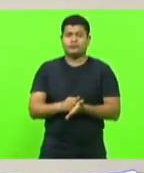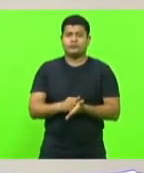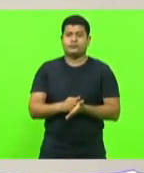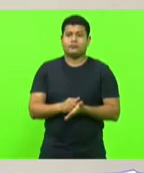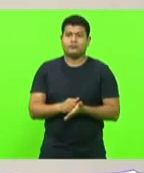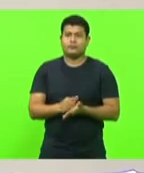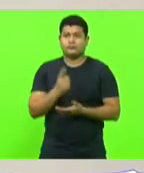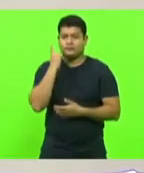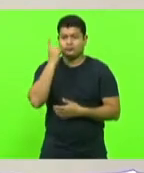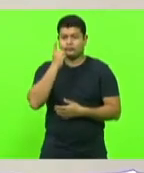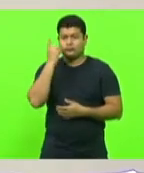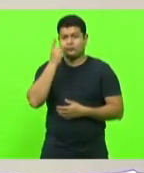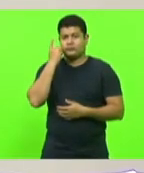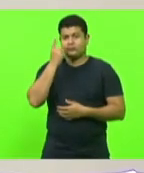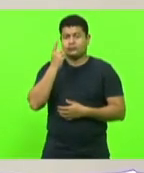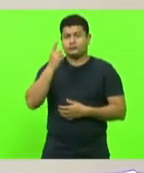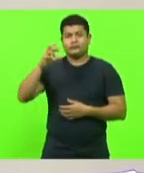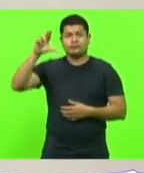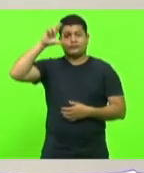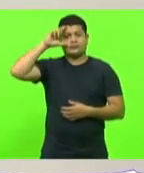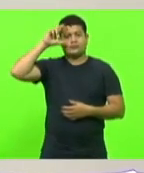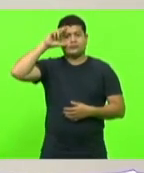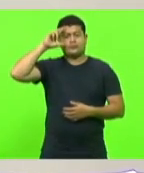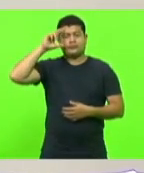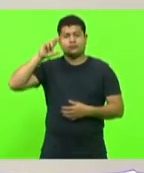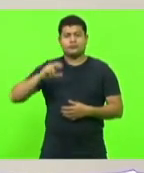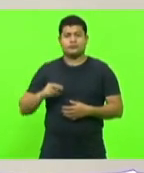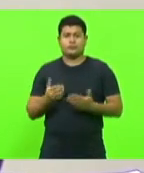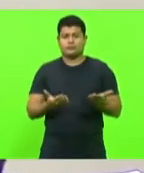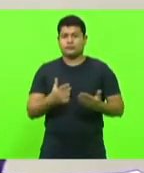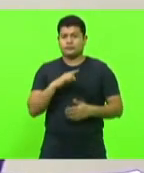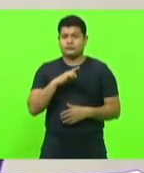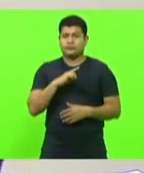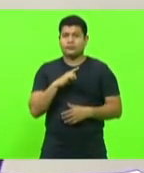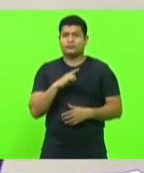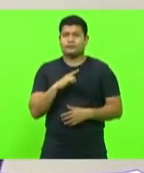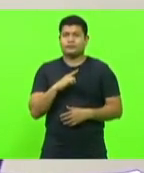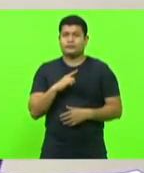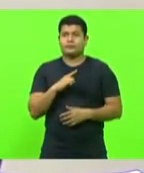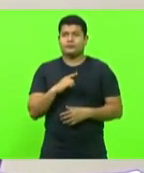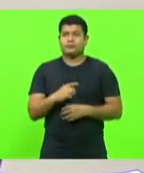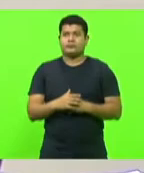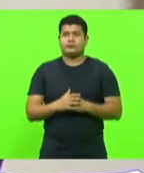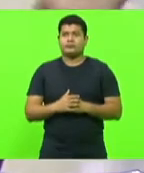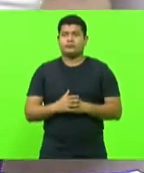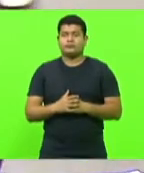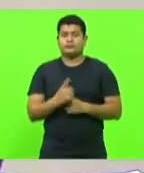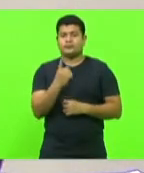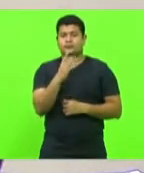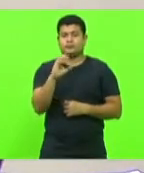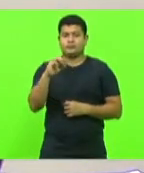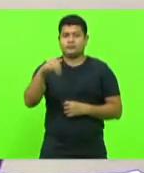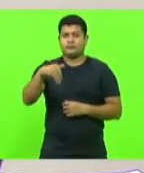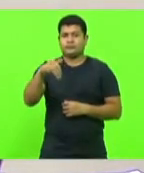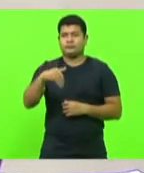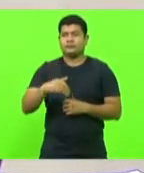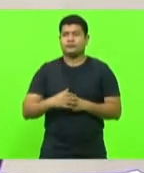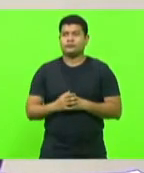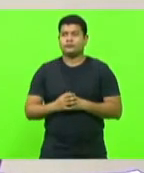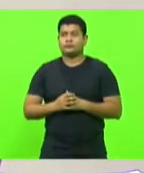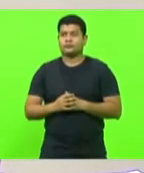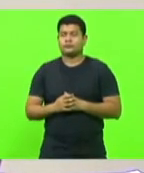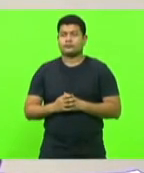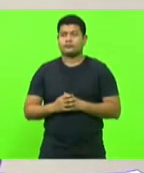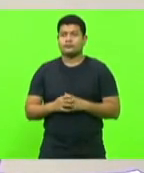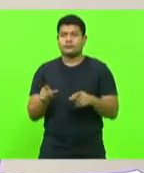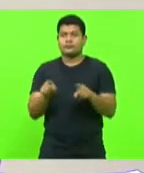deputado Alba. Vossa Excelência também terá 10 minutos deputado. Também